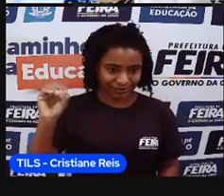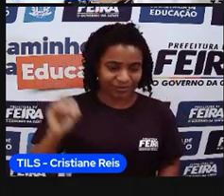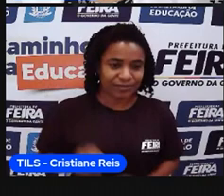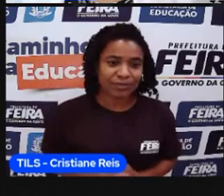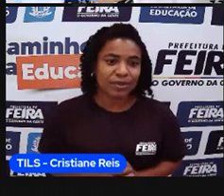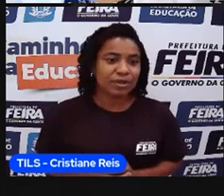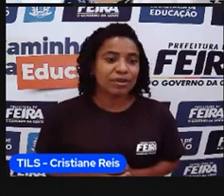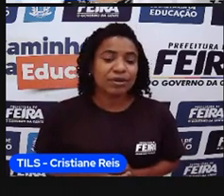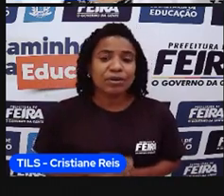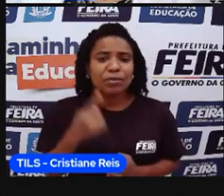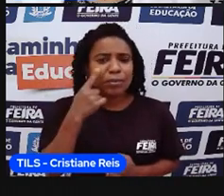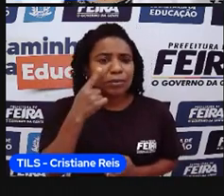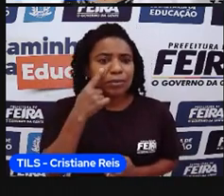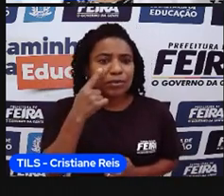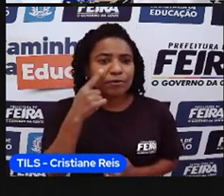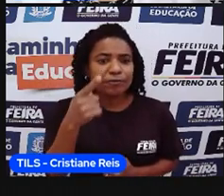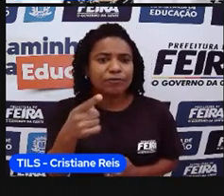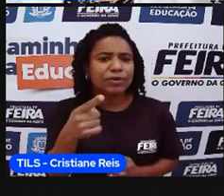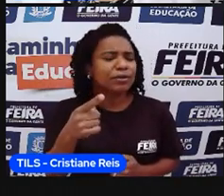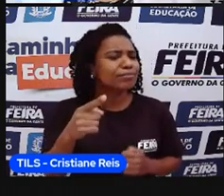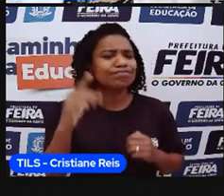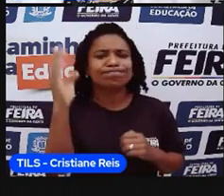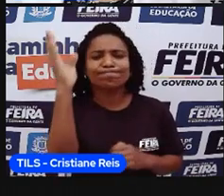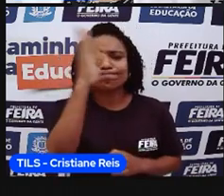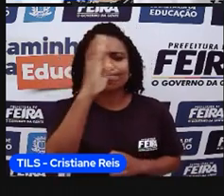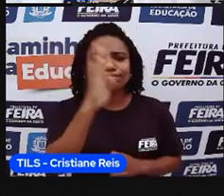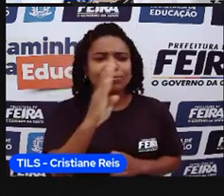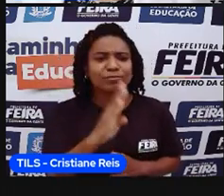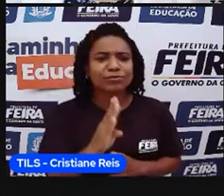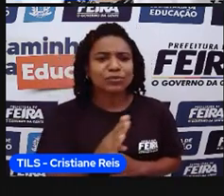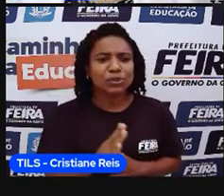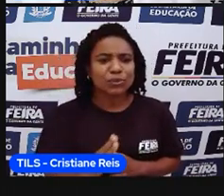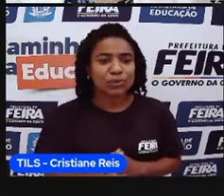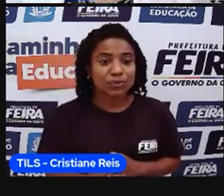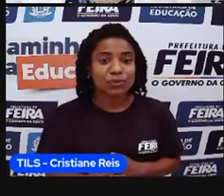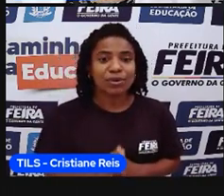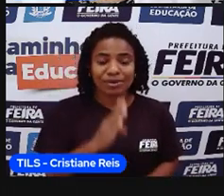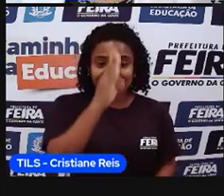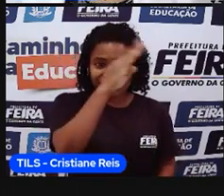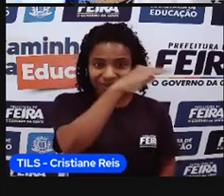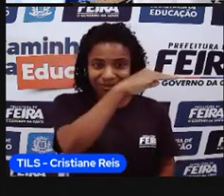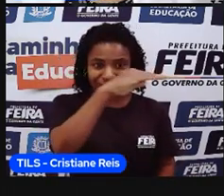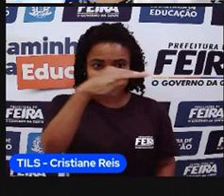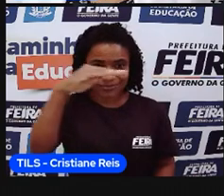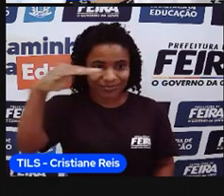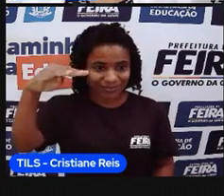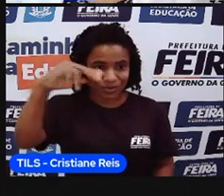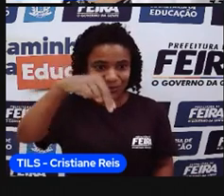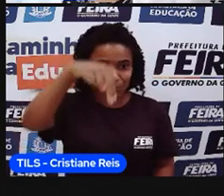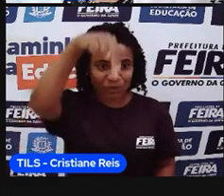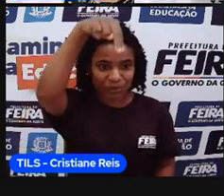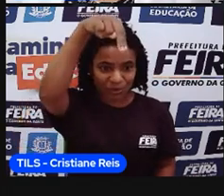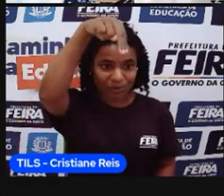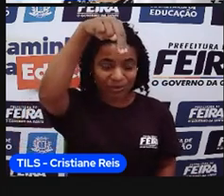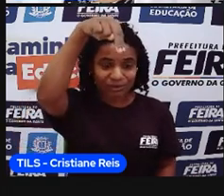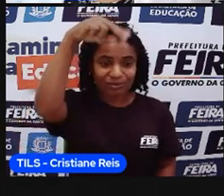o território brasileiro. Então, o território brasileiro, ele é cortado ao norte, né, pela